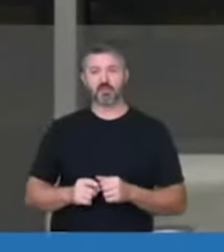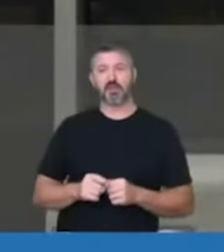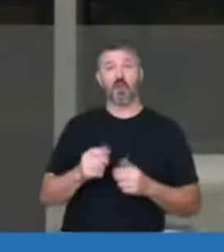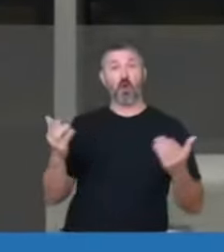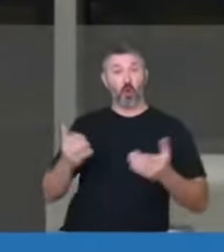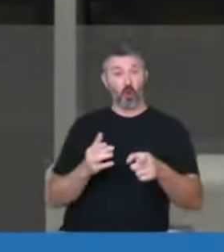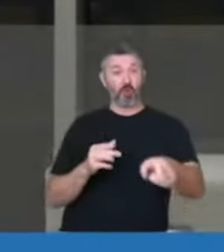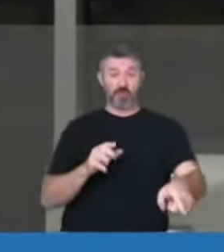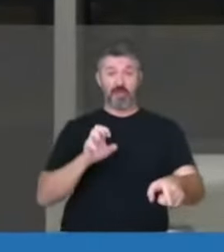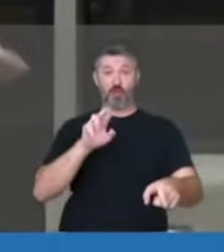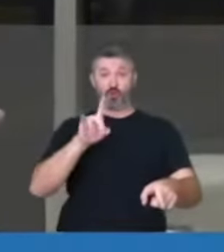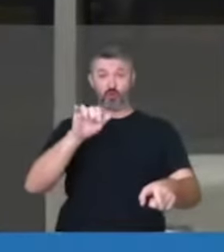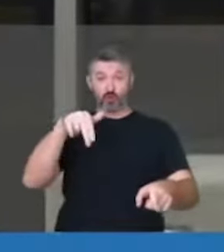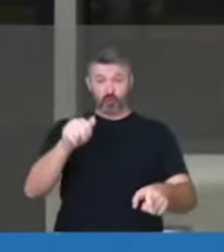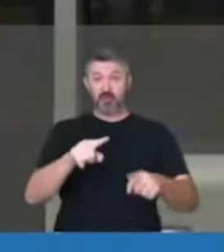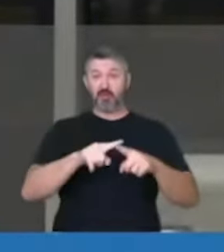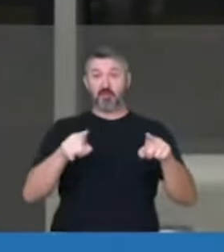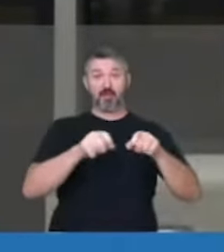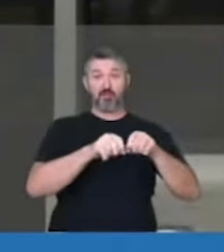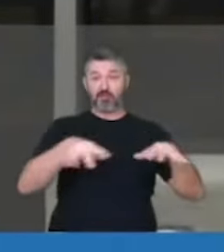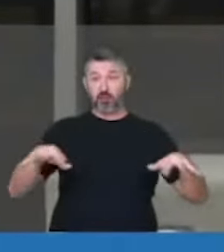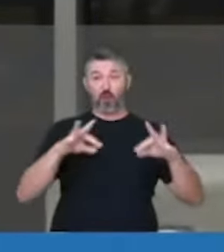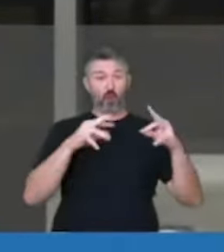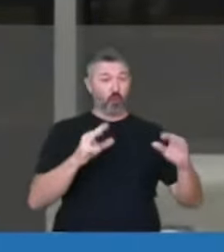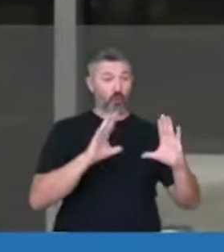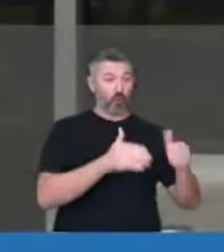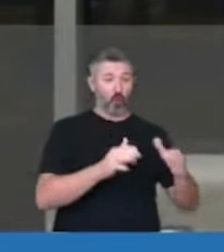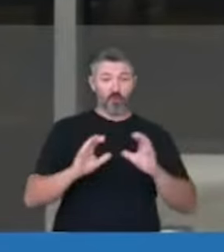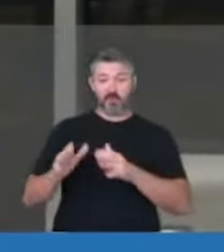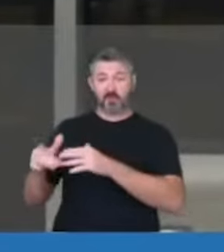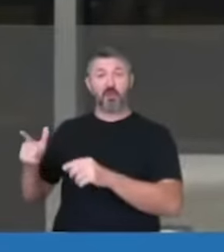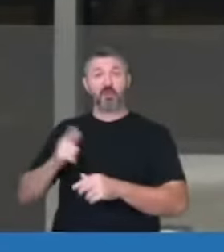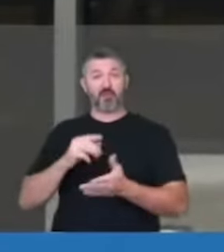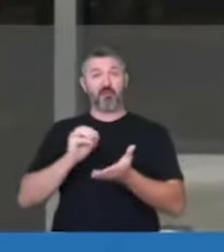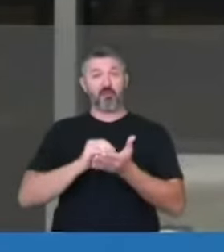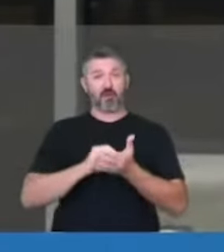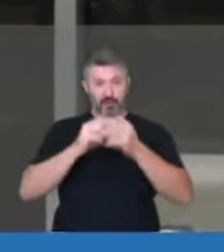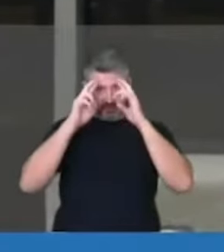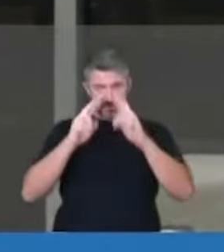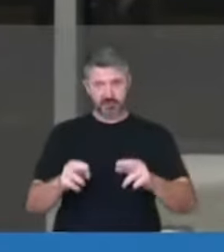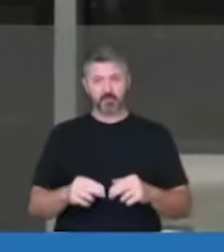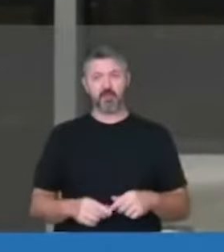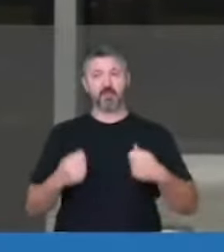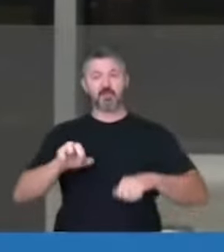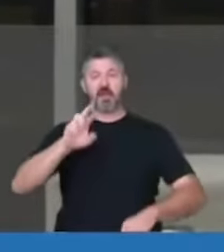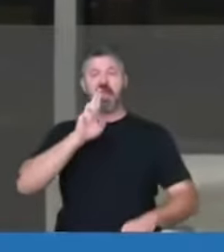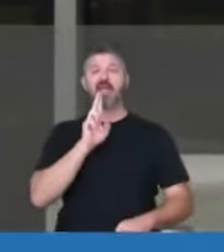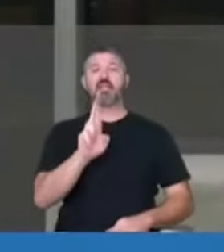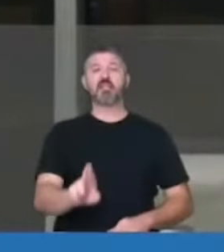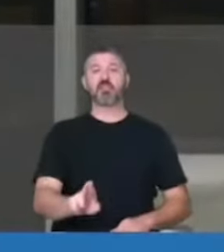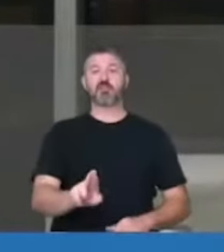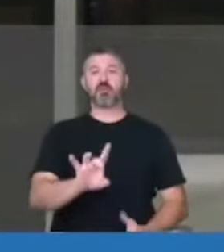Luísa, mas se espalhou por todas as comissões desta casa e é preciso uma resposta